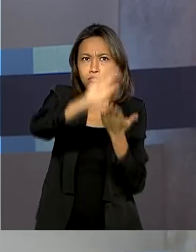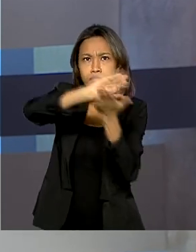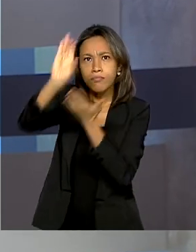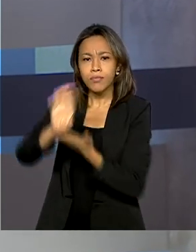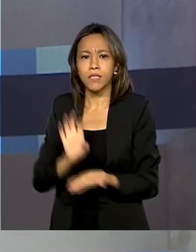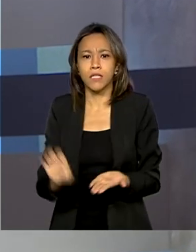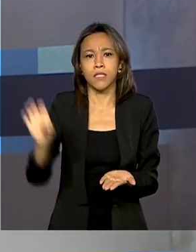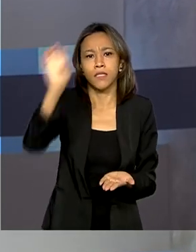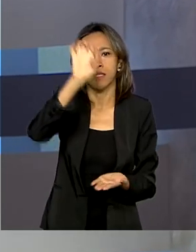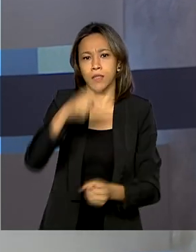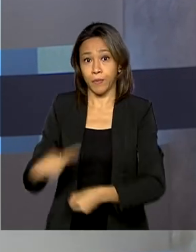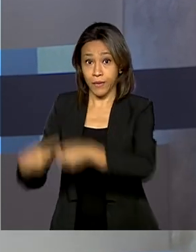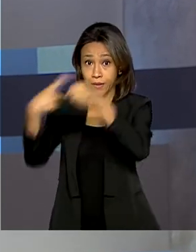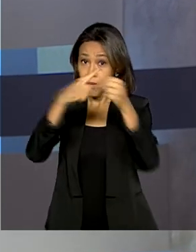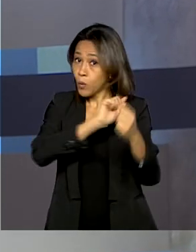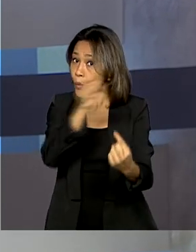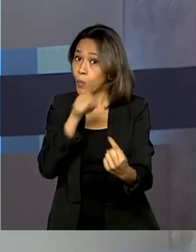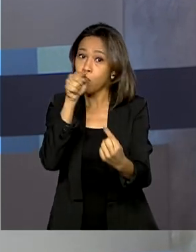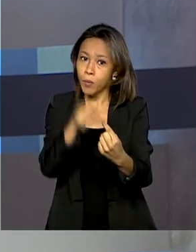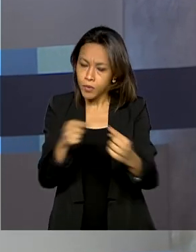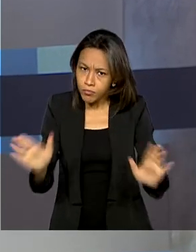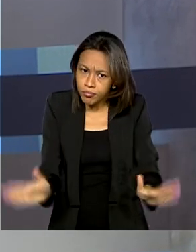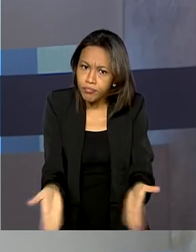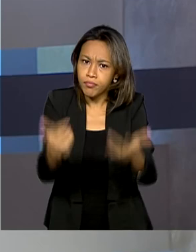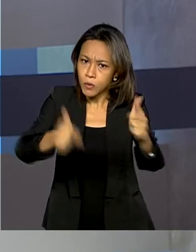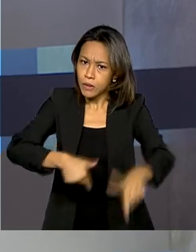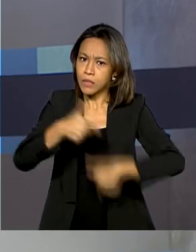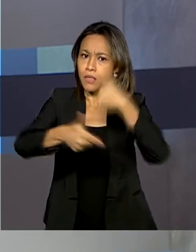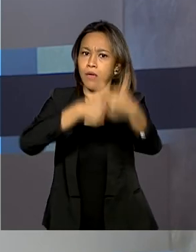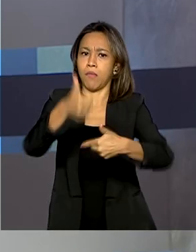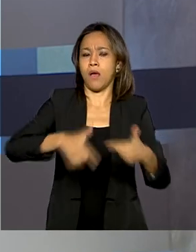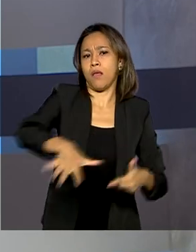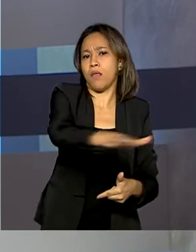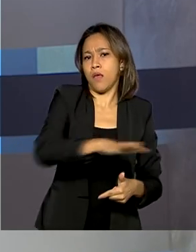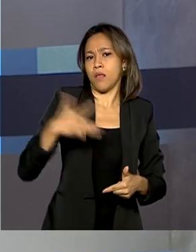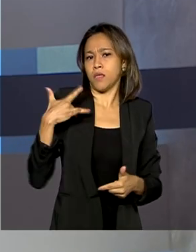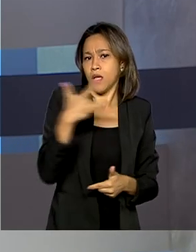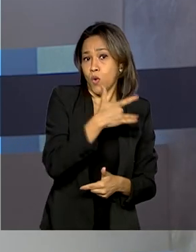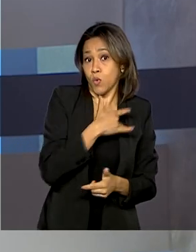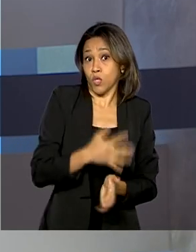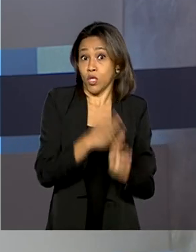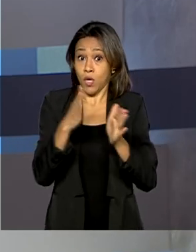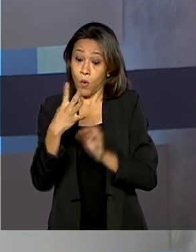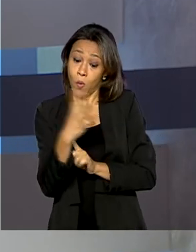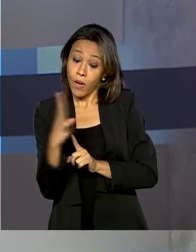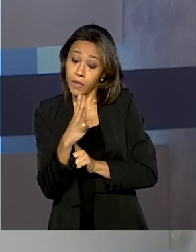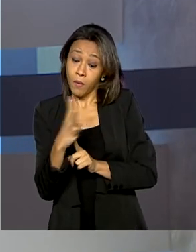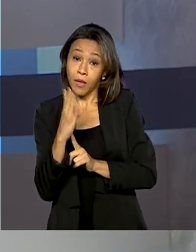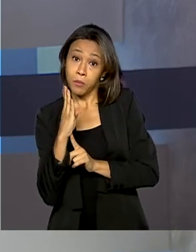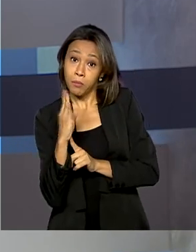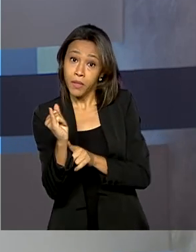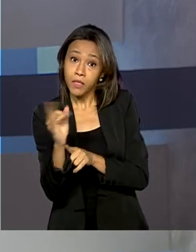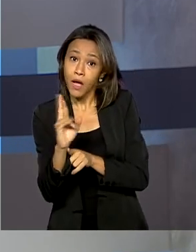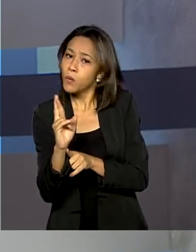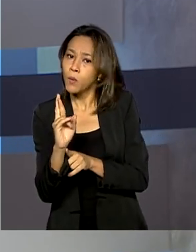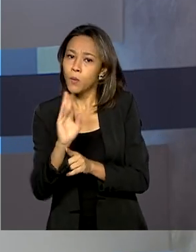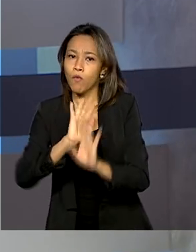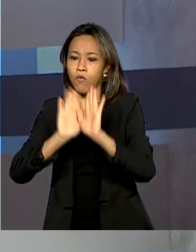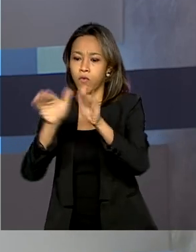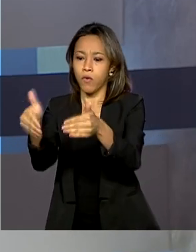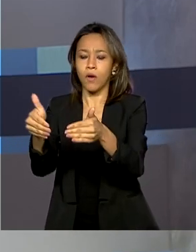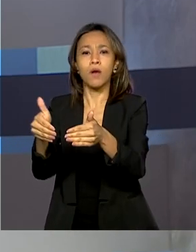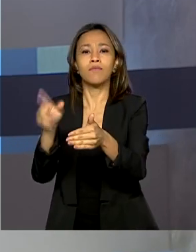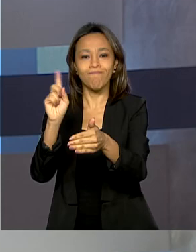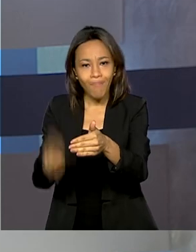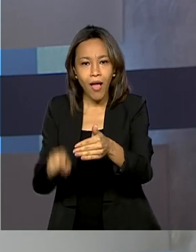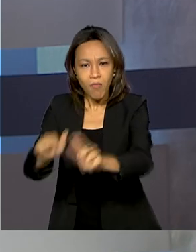para o financiamento de ações e serviços públicos de saúde, sendo R$ 44 bilhões voltados